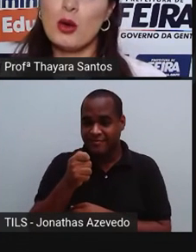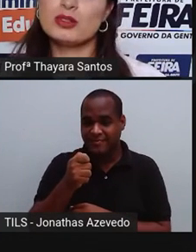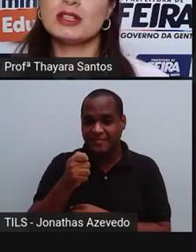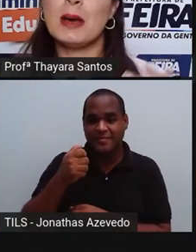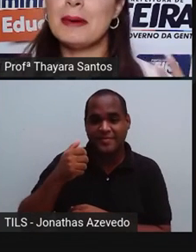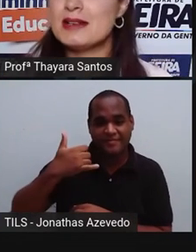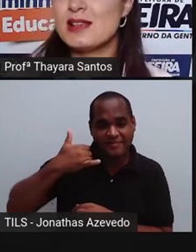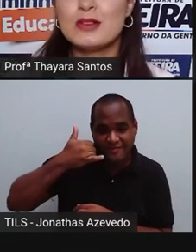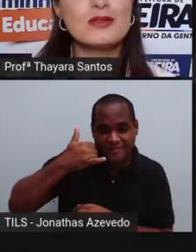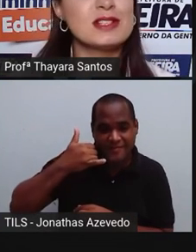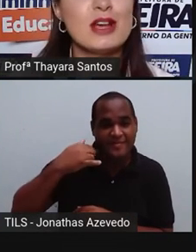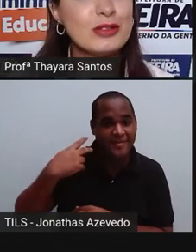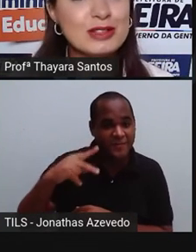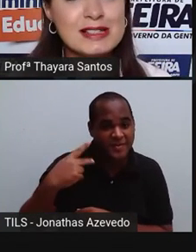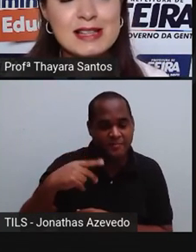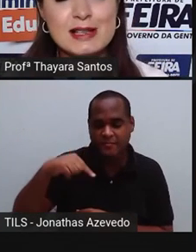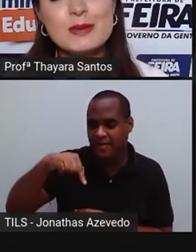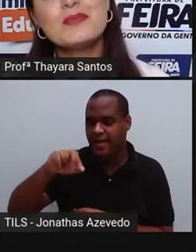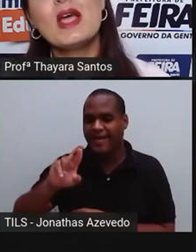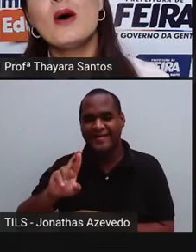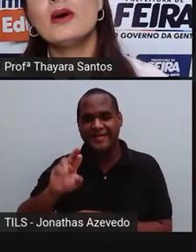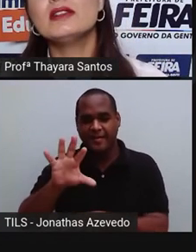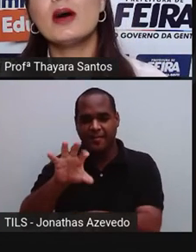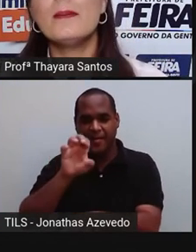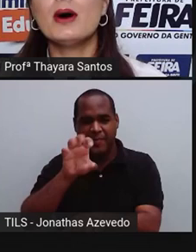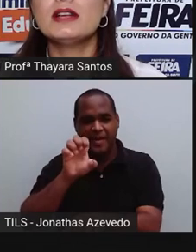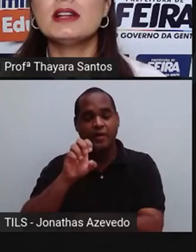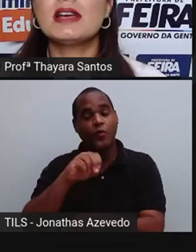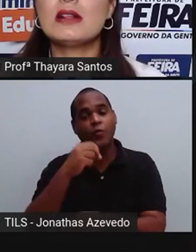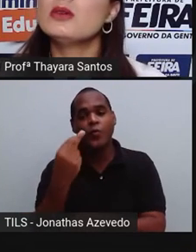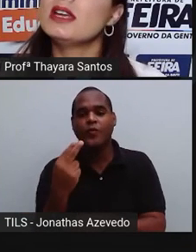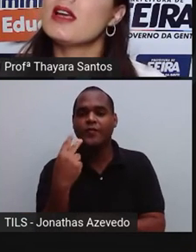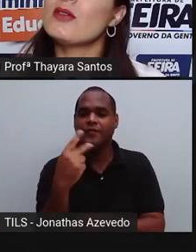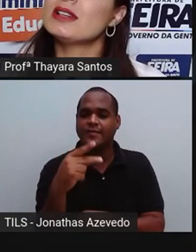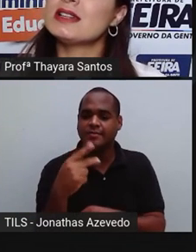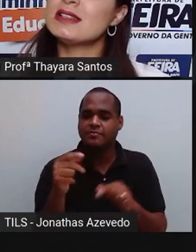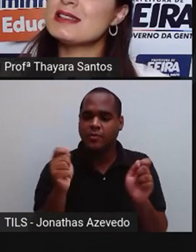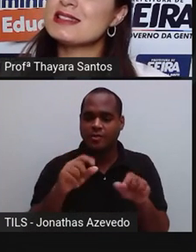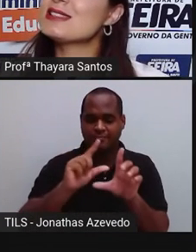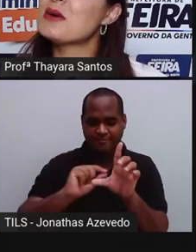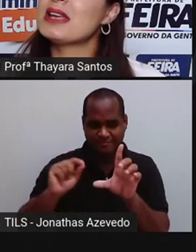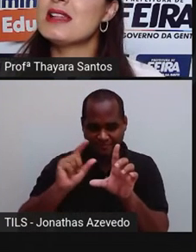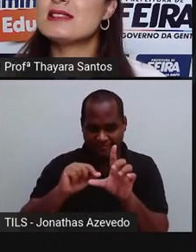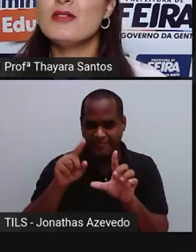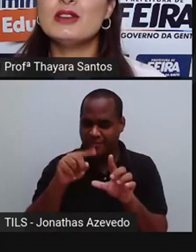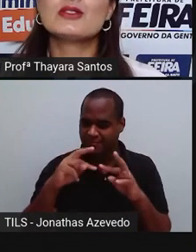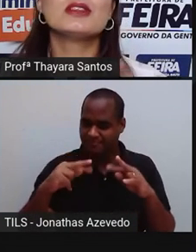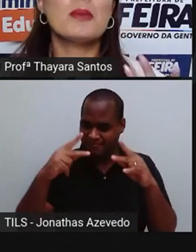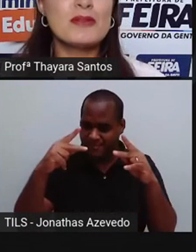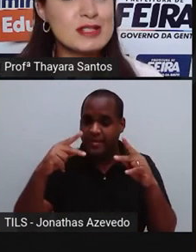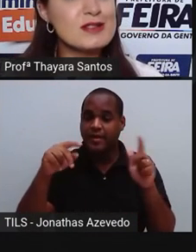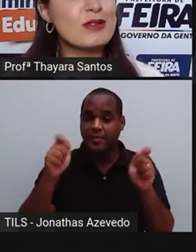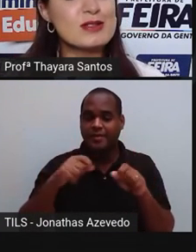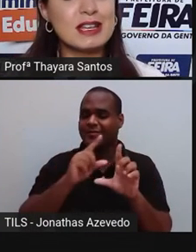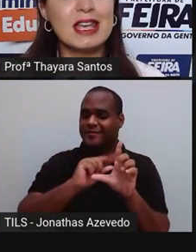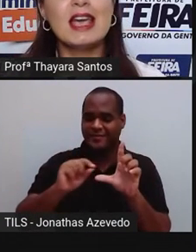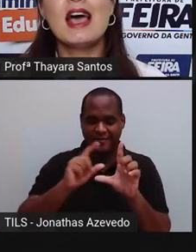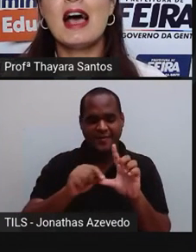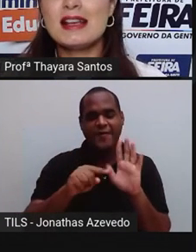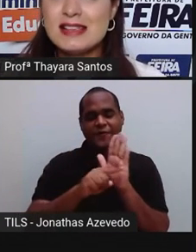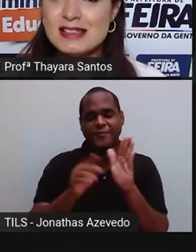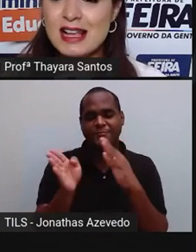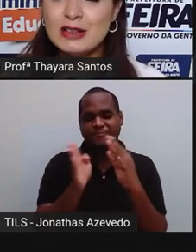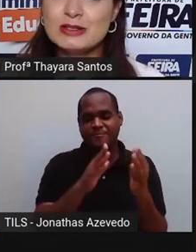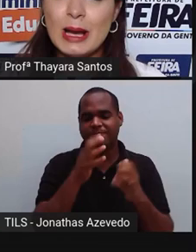esse QR Code que está aparecendo, que vocês já vão ter acesso, ou então podem clicar no link que vai estar na descrição aqui desse vídeo, que também vocês vão conseguir